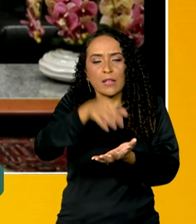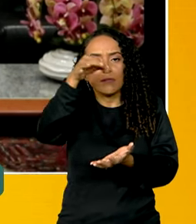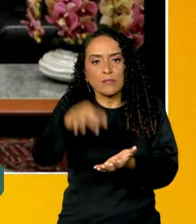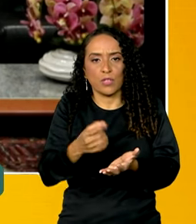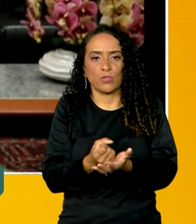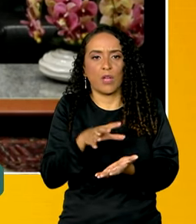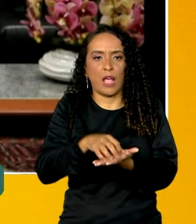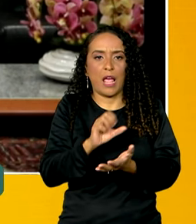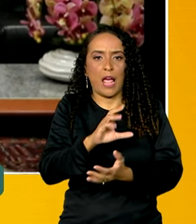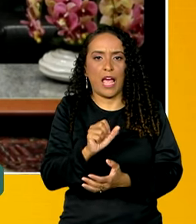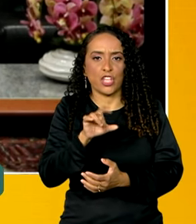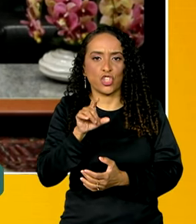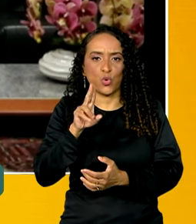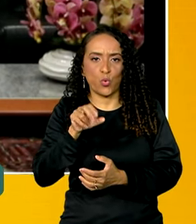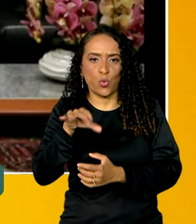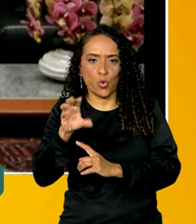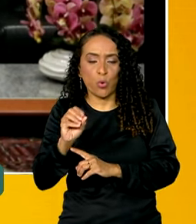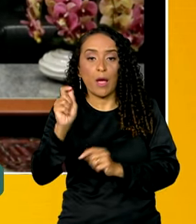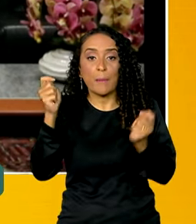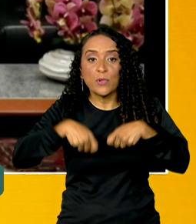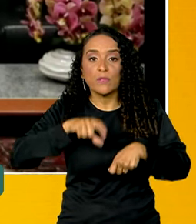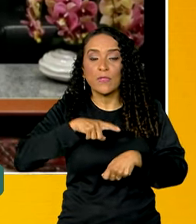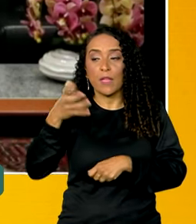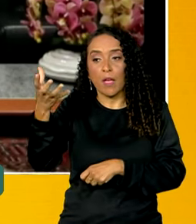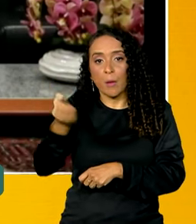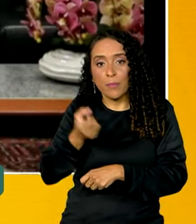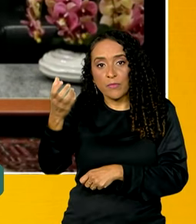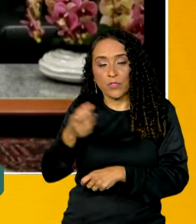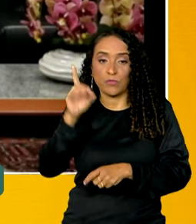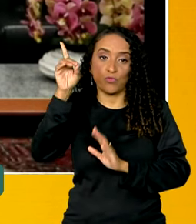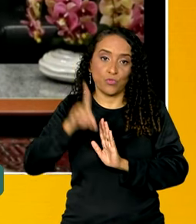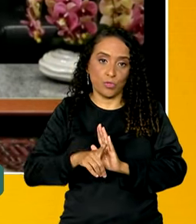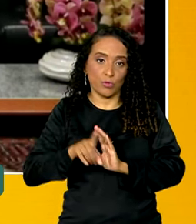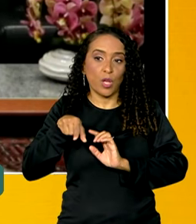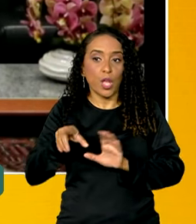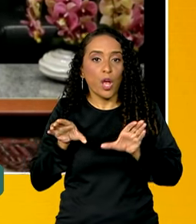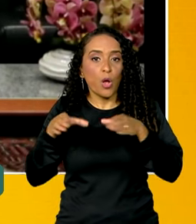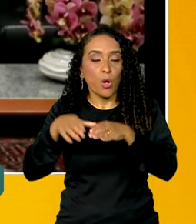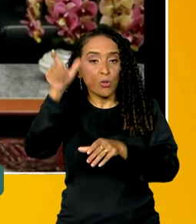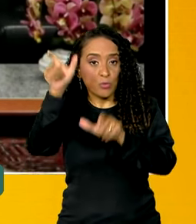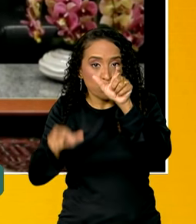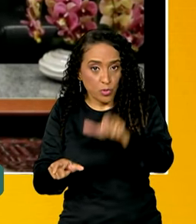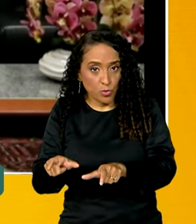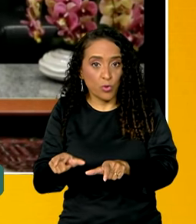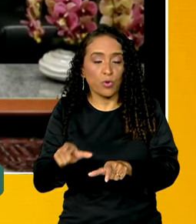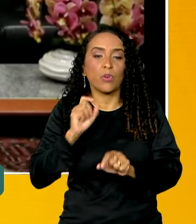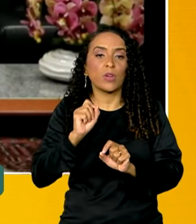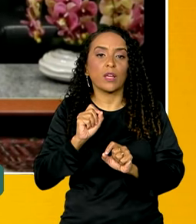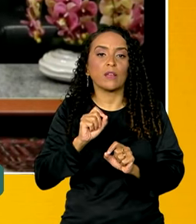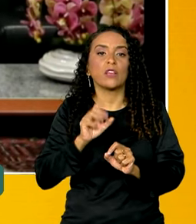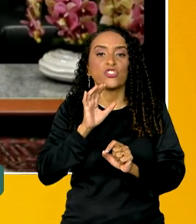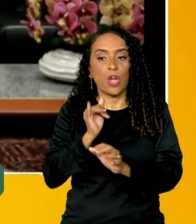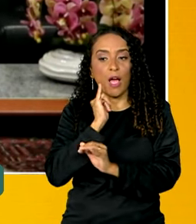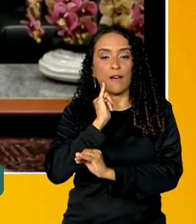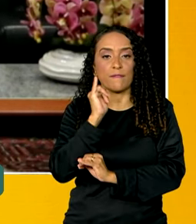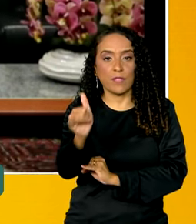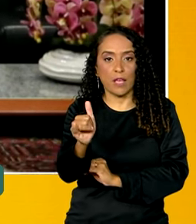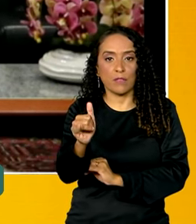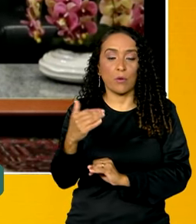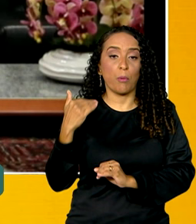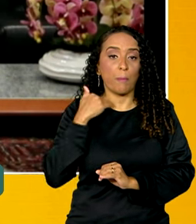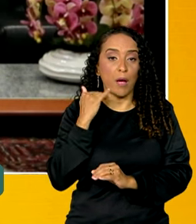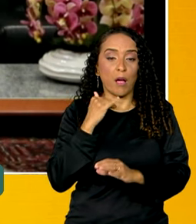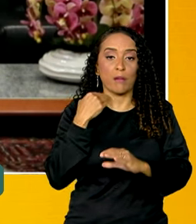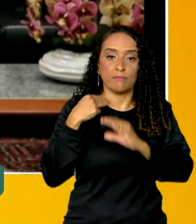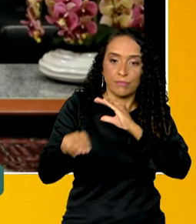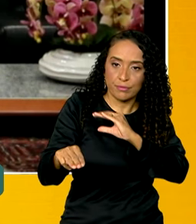Cade Único, que é uma das condições para ter direito ao benefício. Esse grupo de pessoas foi notificada via rede bancária,